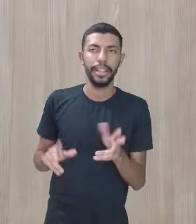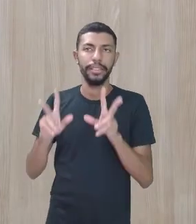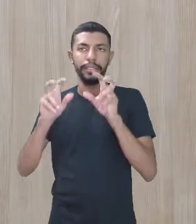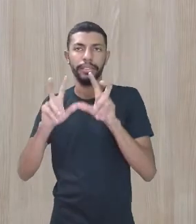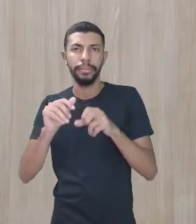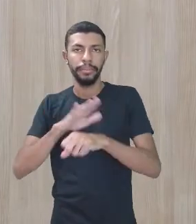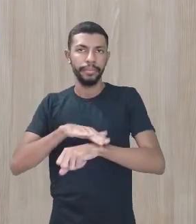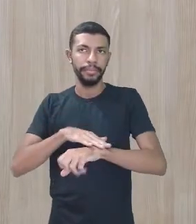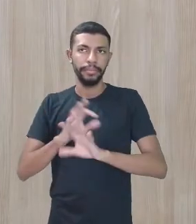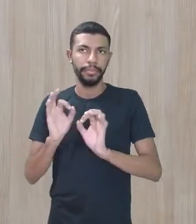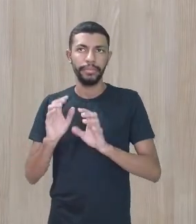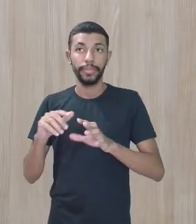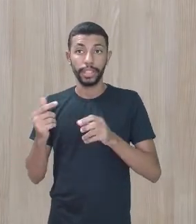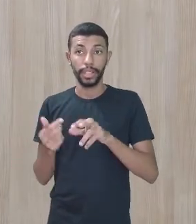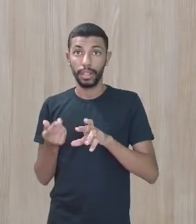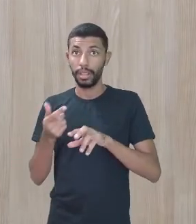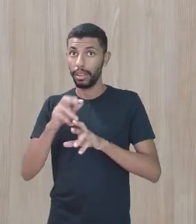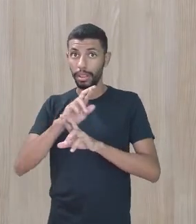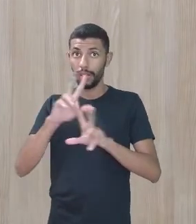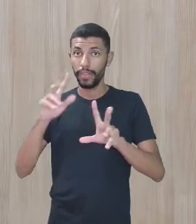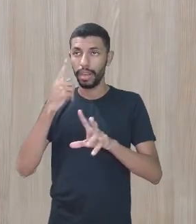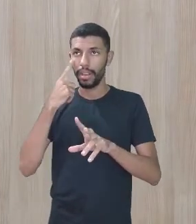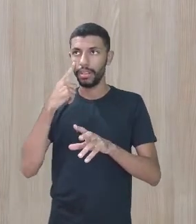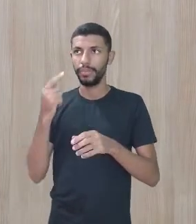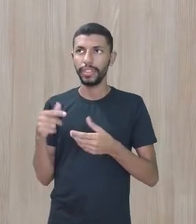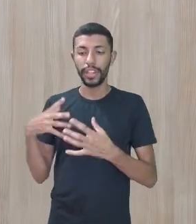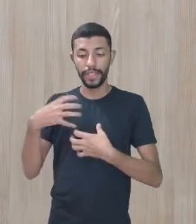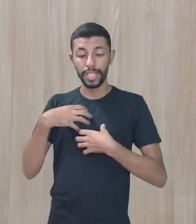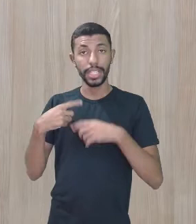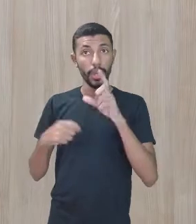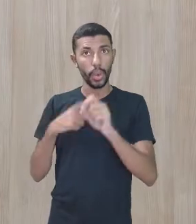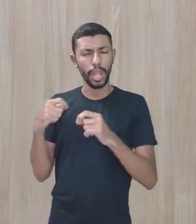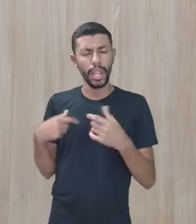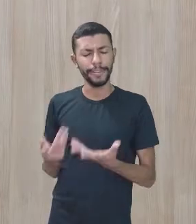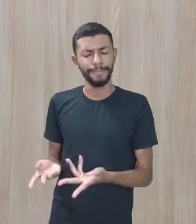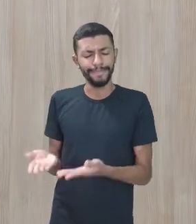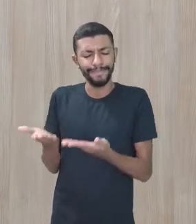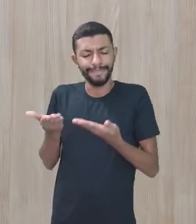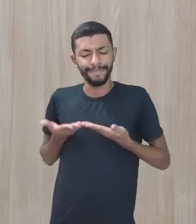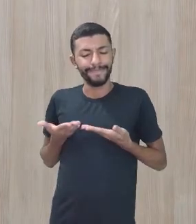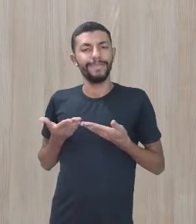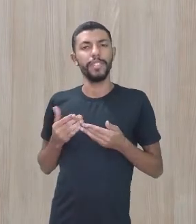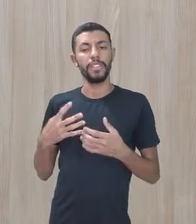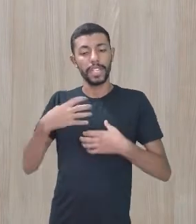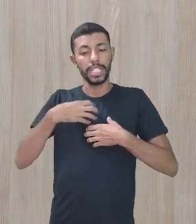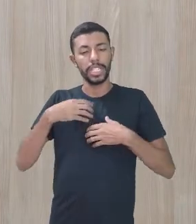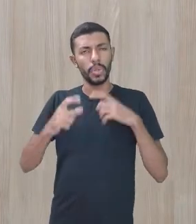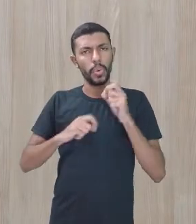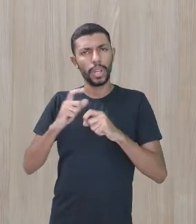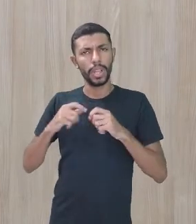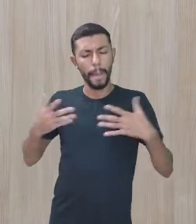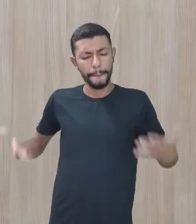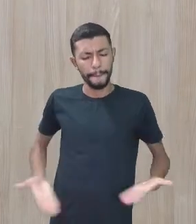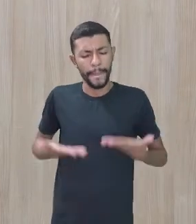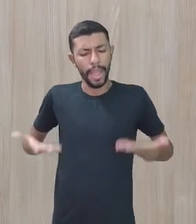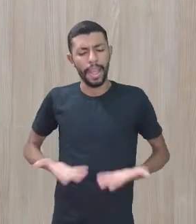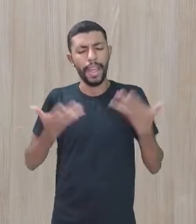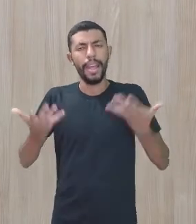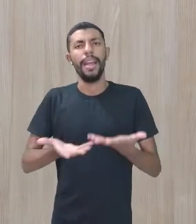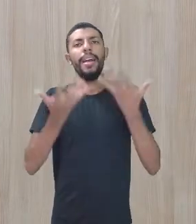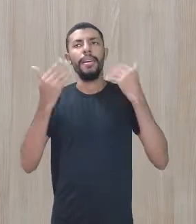momento. Pelo contrário, ele vai se sentir tão acolhido, que ele vai se sentir motivado a participar.